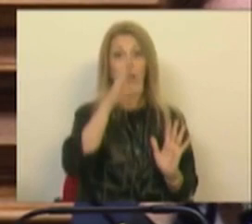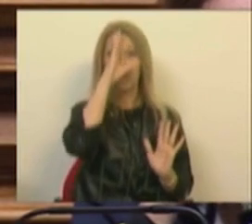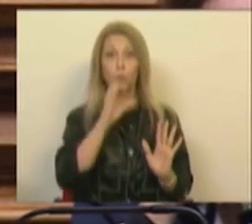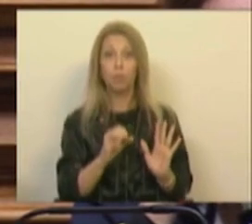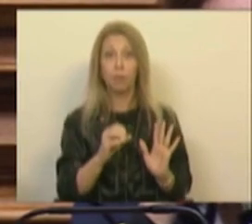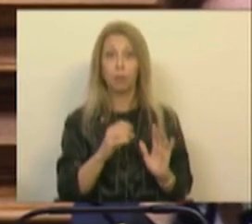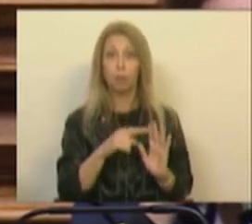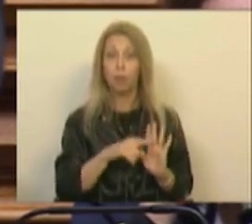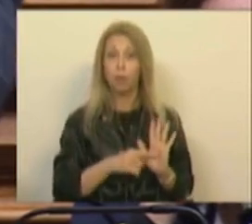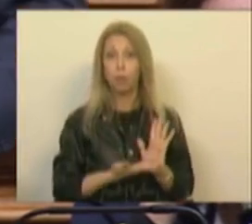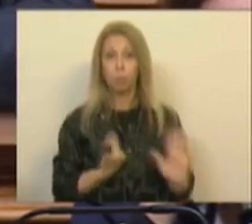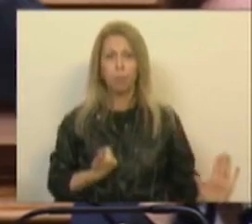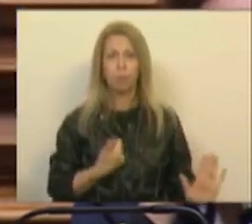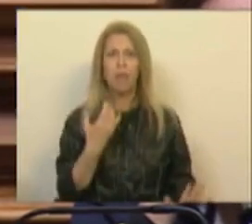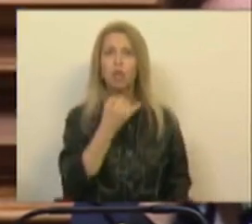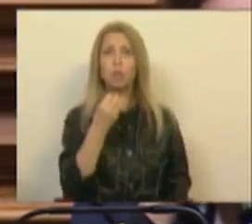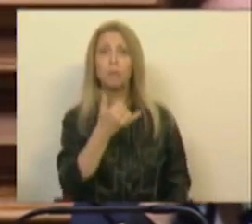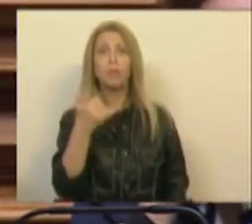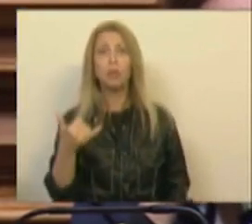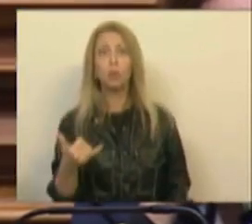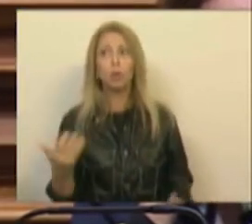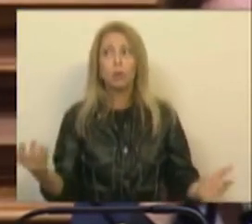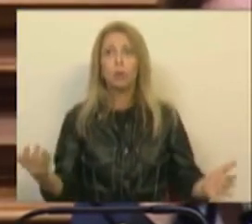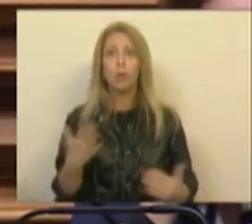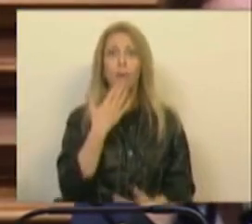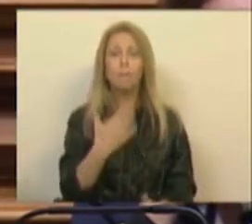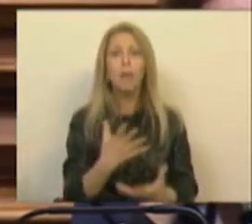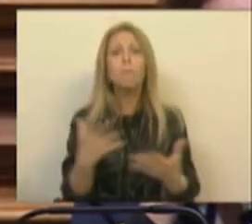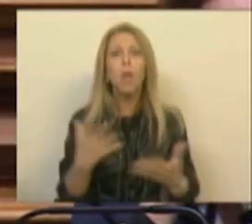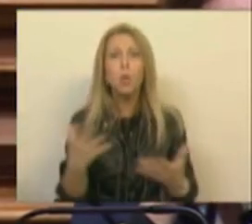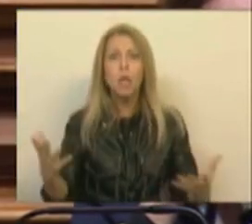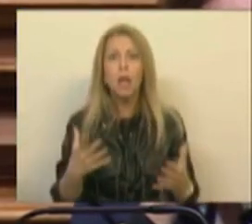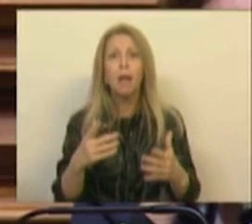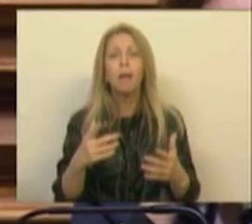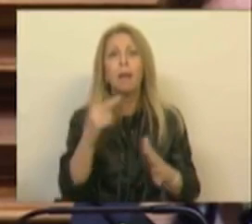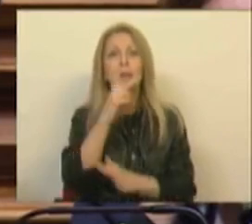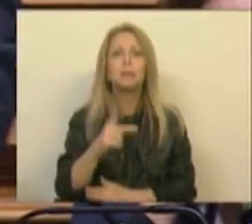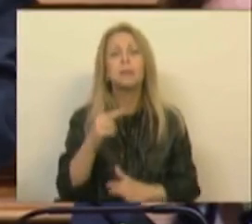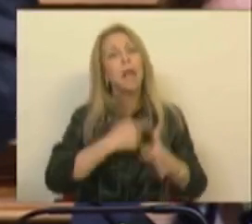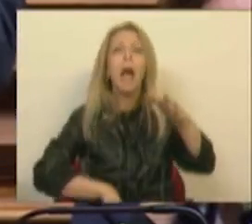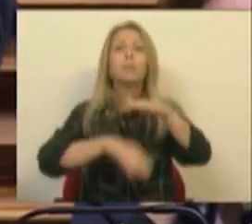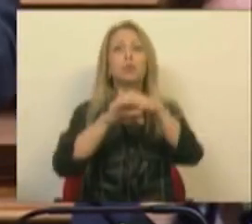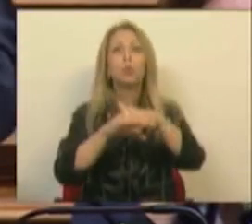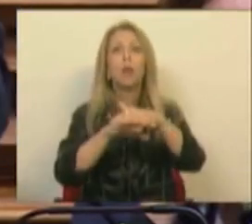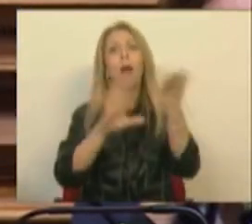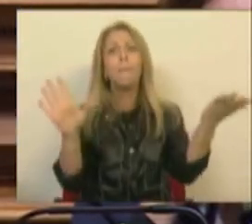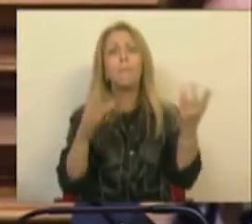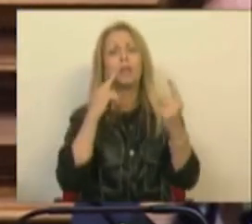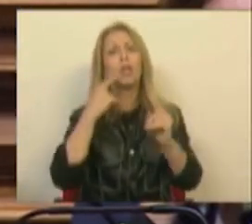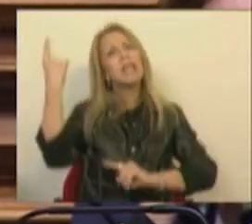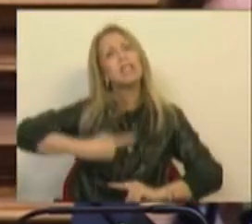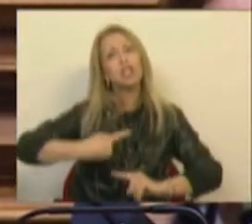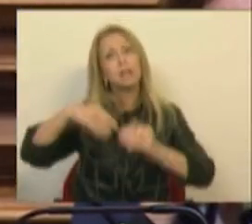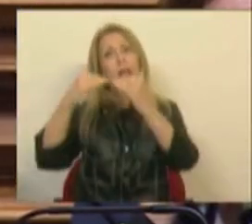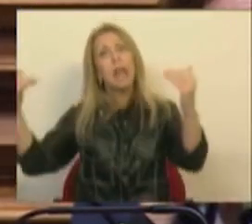2022. Ou seja, quando se estava a pedir uma maioria absoluta, ao mesmo tempo estava-se a diminuir o nível de exigência. Mas há uma boa oportunidade